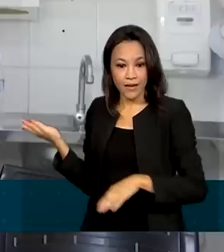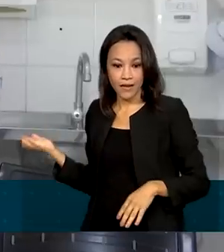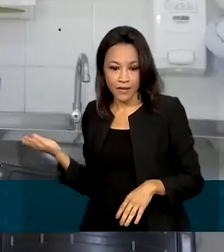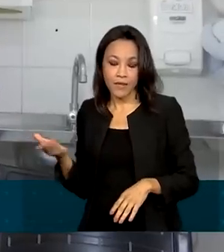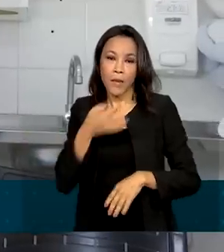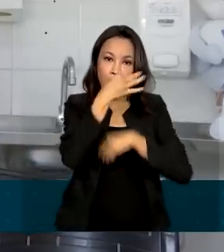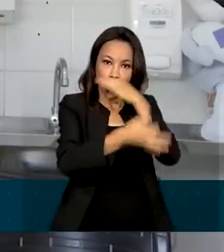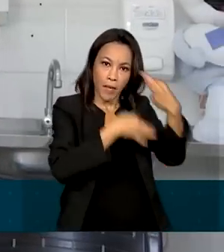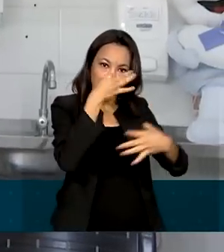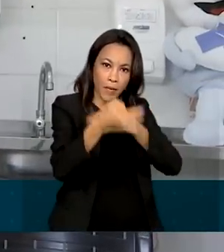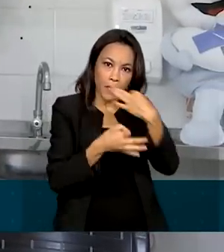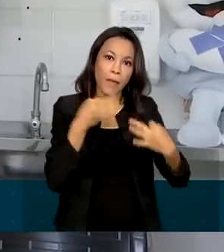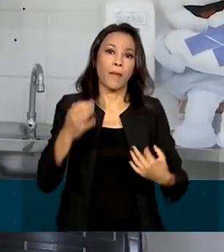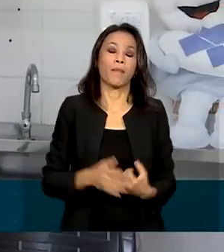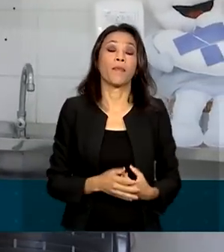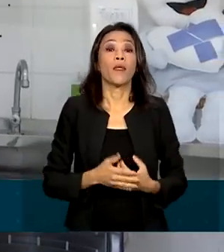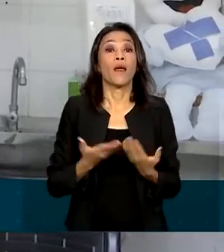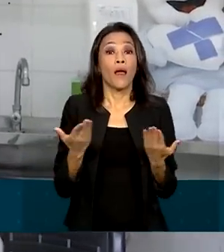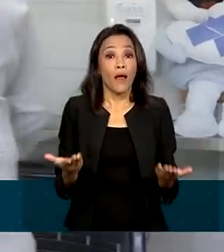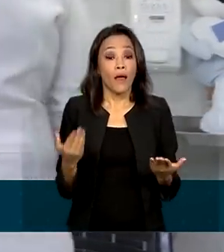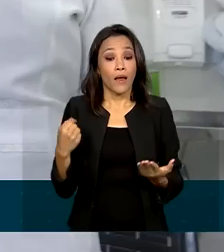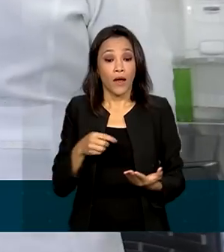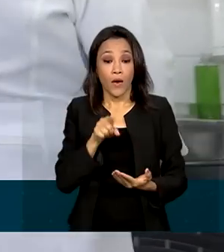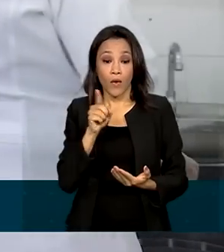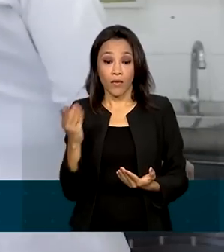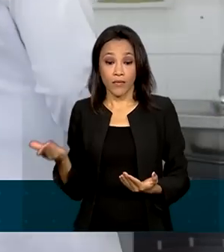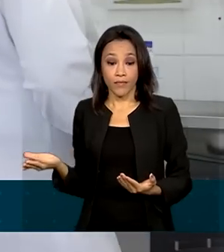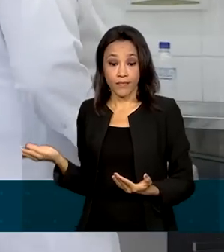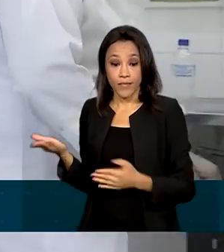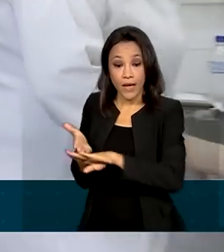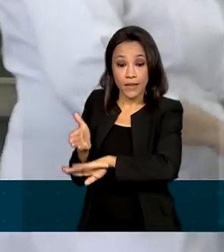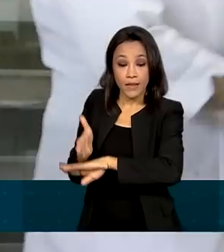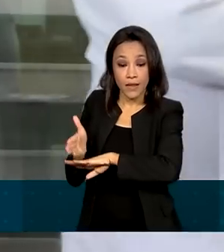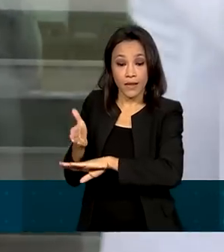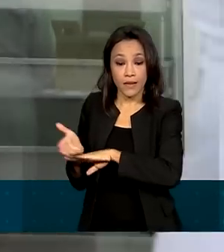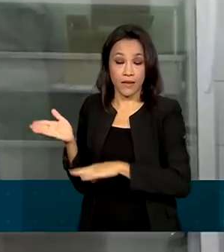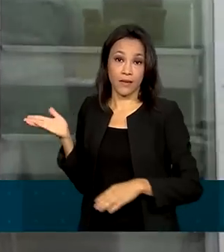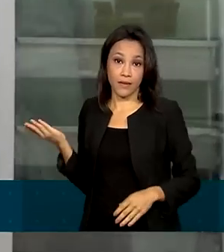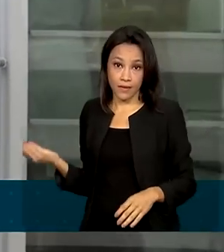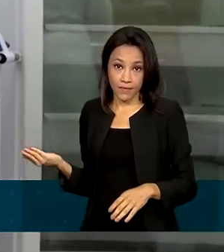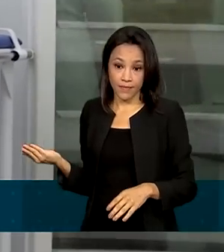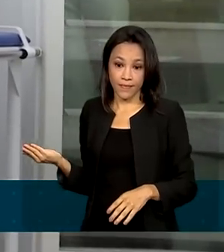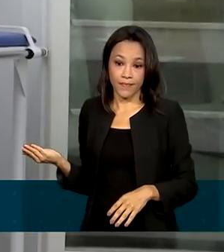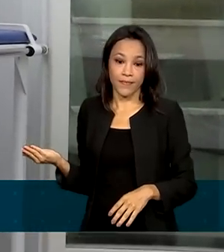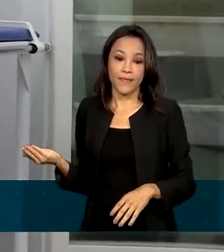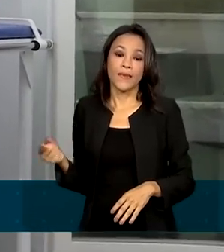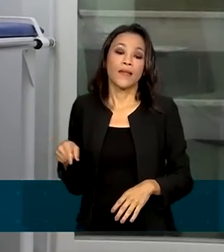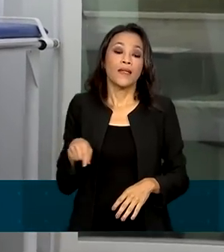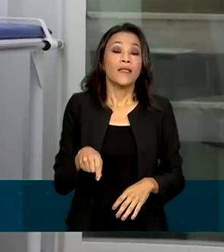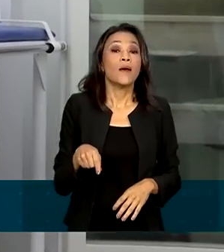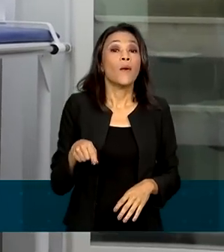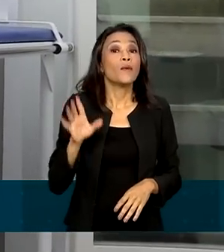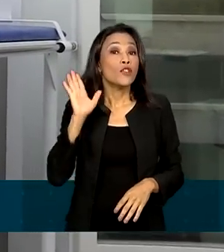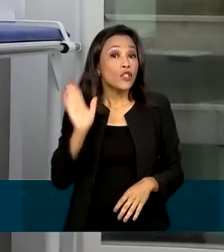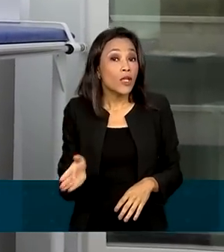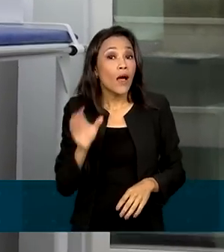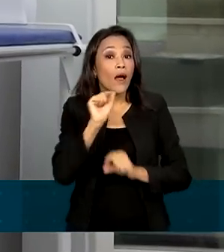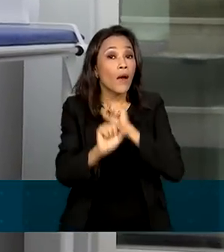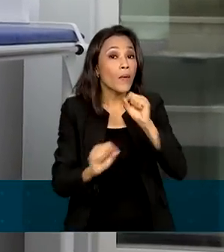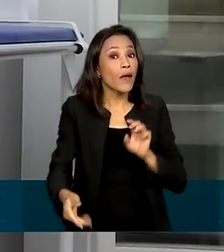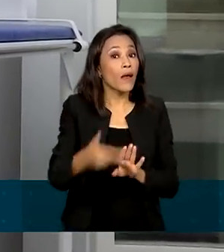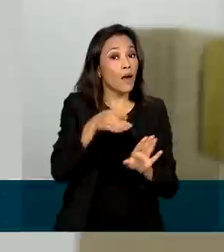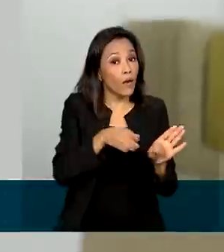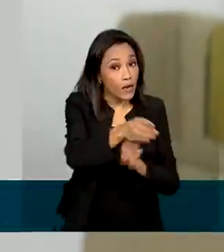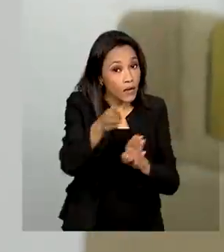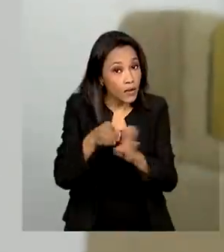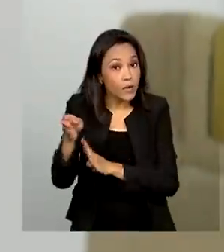Sistema Único de Saúde. O endereço é gov.br.conitec. A comissão já recomendou inicialmente